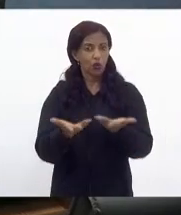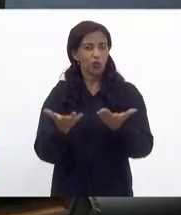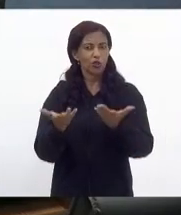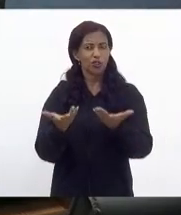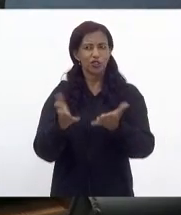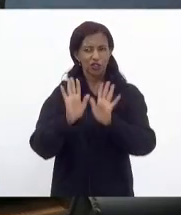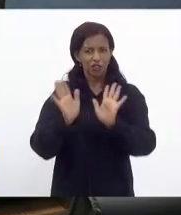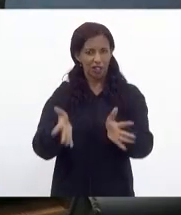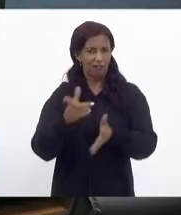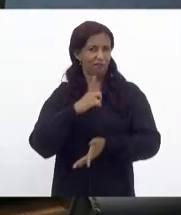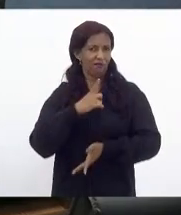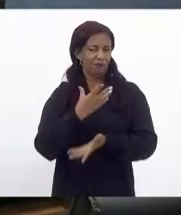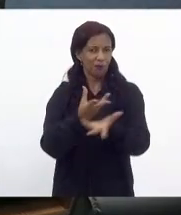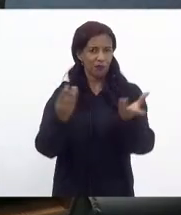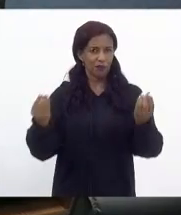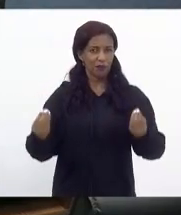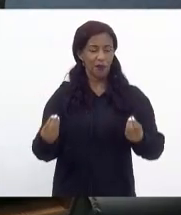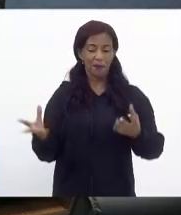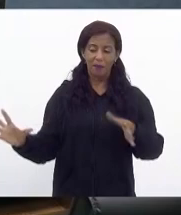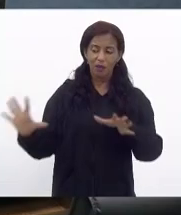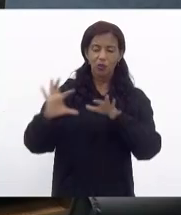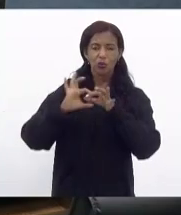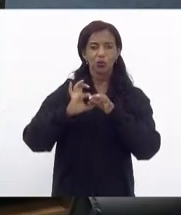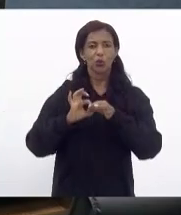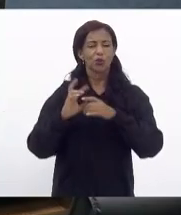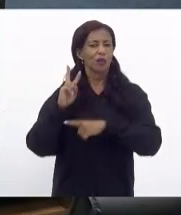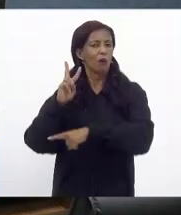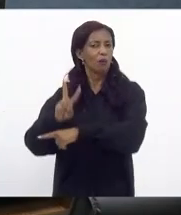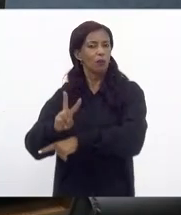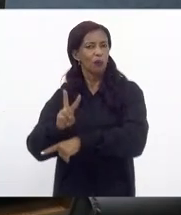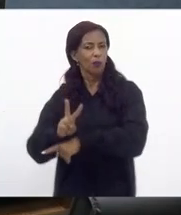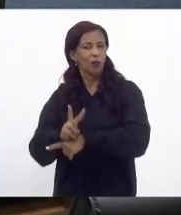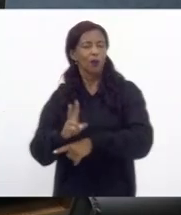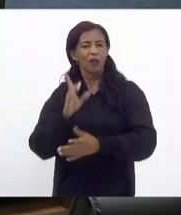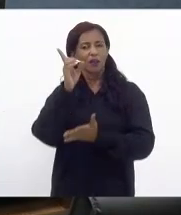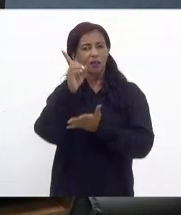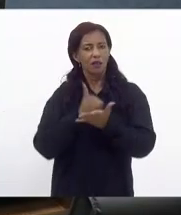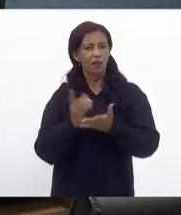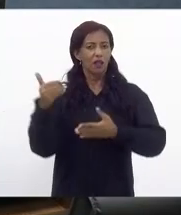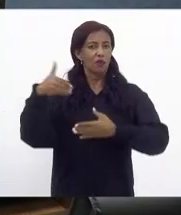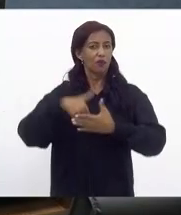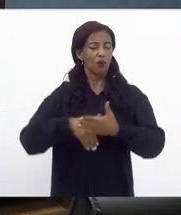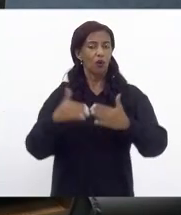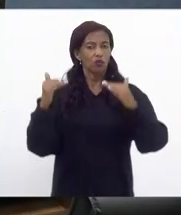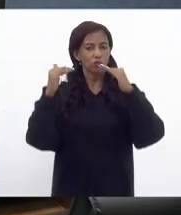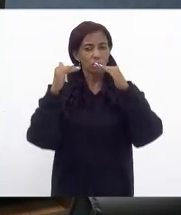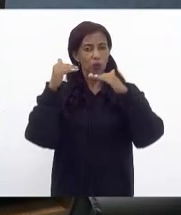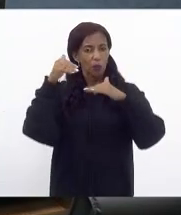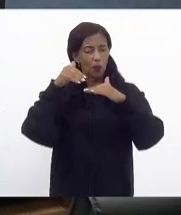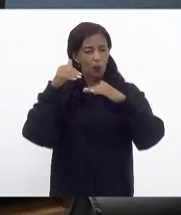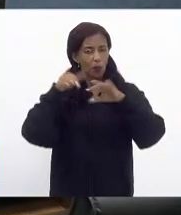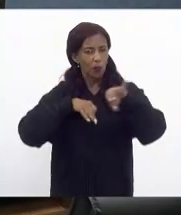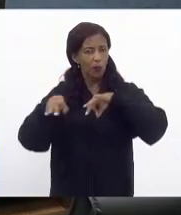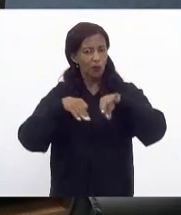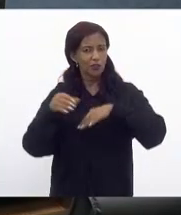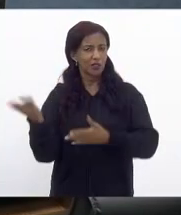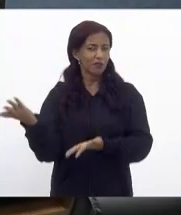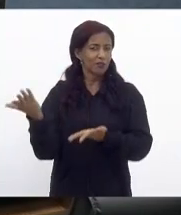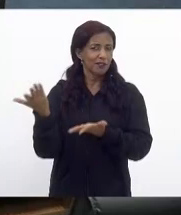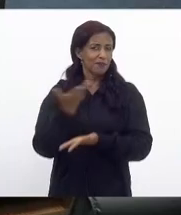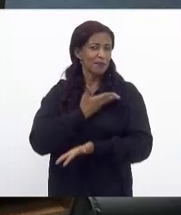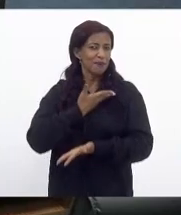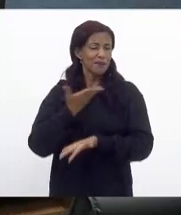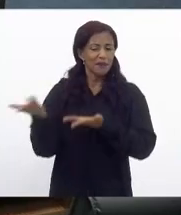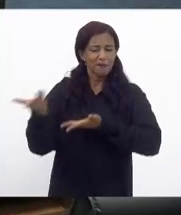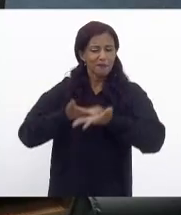maioria me associar defender e declarar o voto no projeto da minha querida parceira